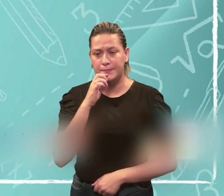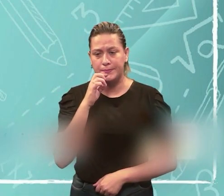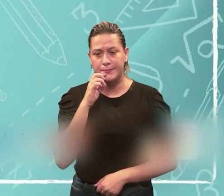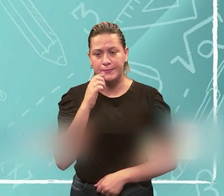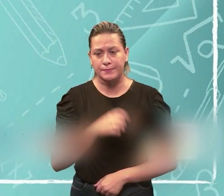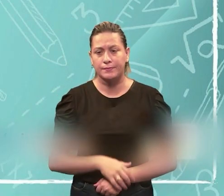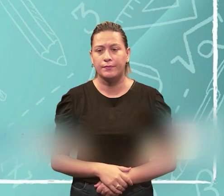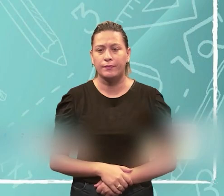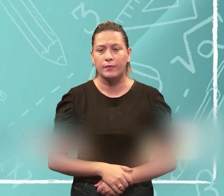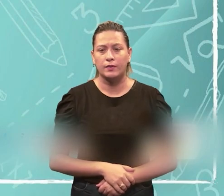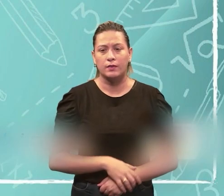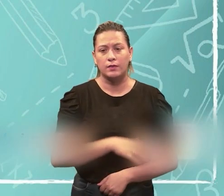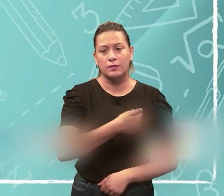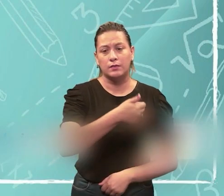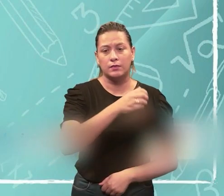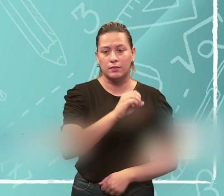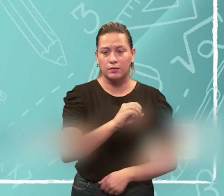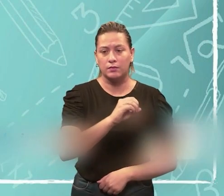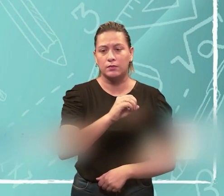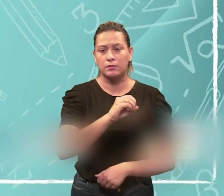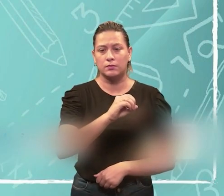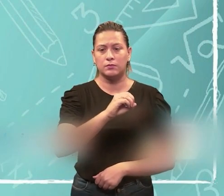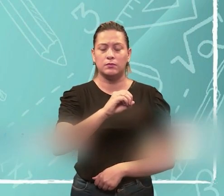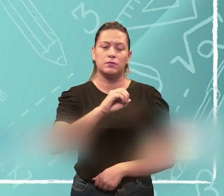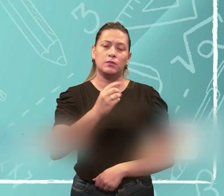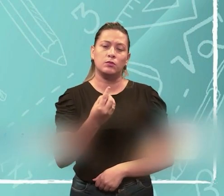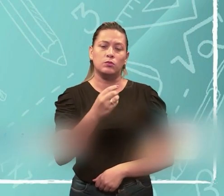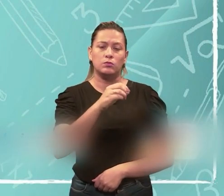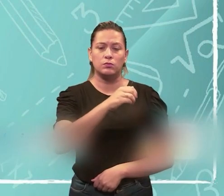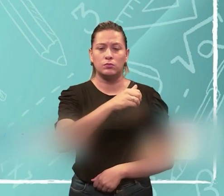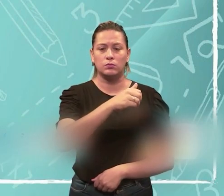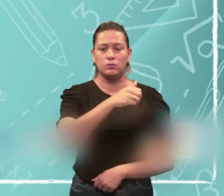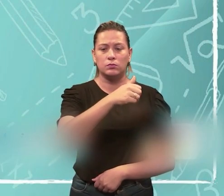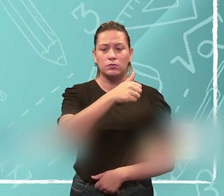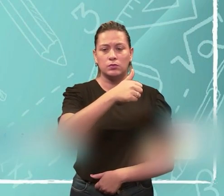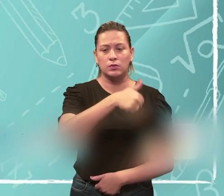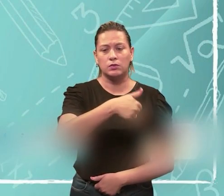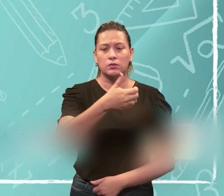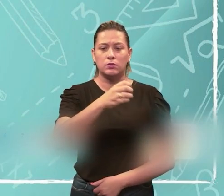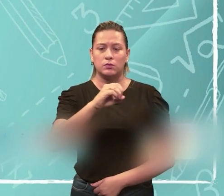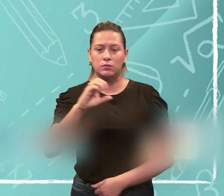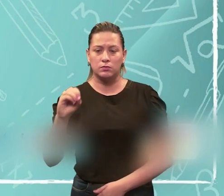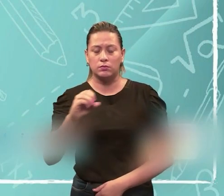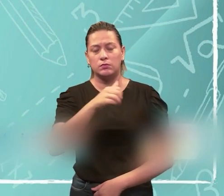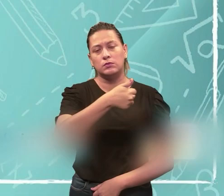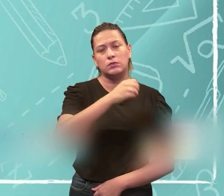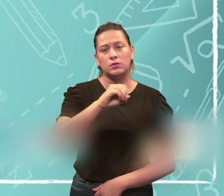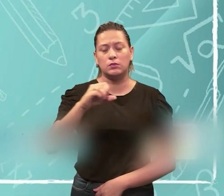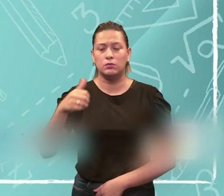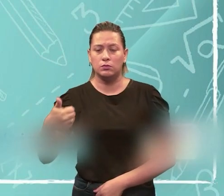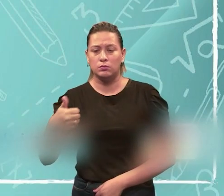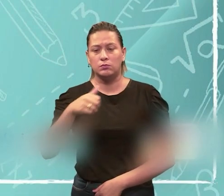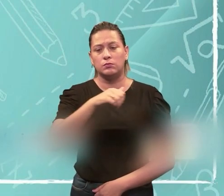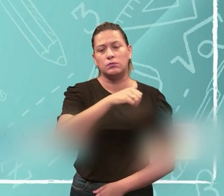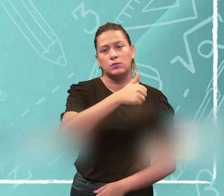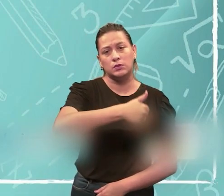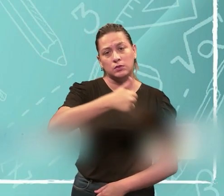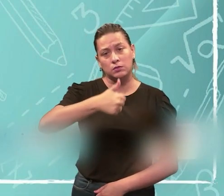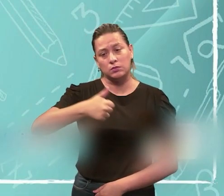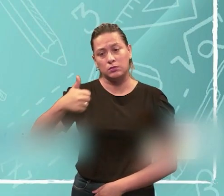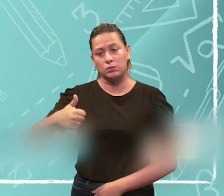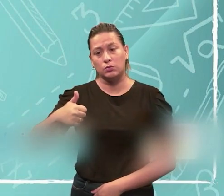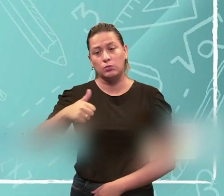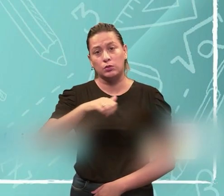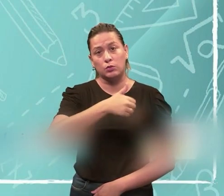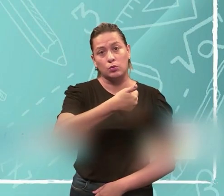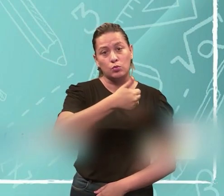4 aqui, 0, 1, 10, 11, é a mesma coisa desse aqui. 100, 101, 110, 111. Quando partir para o